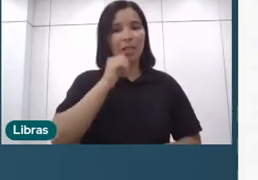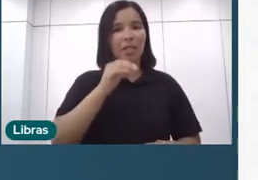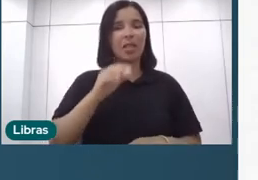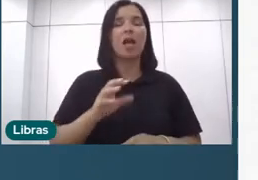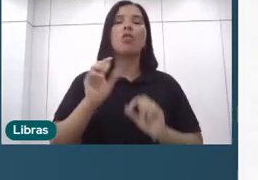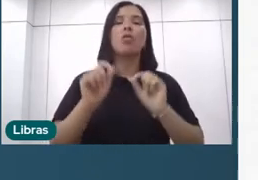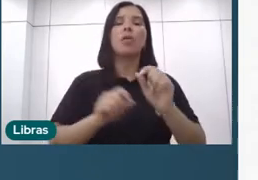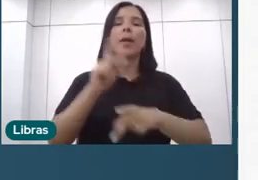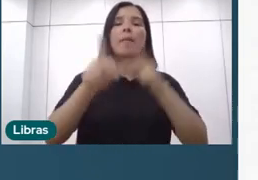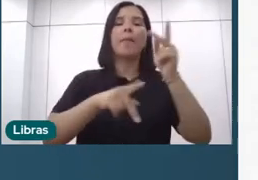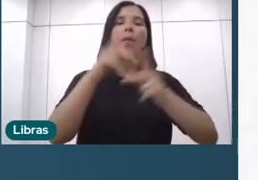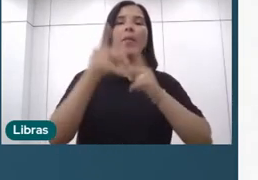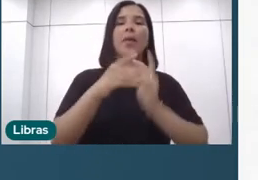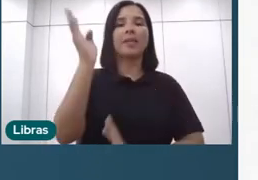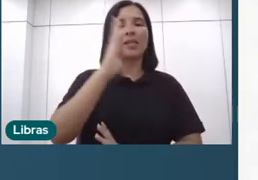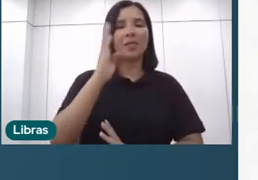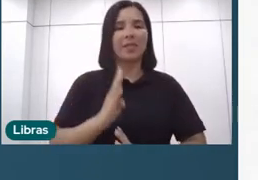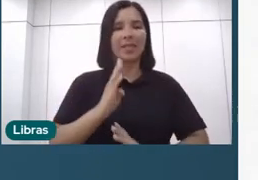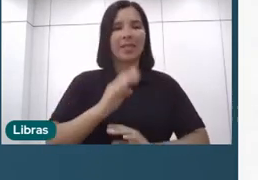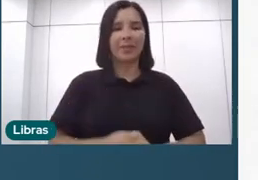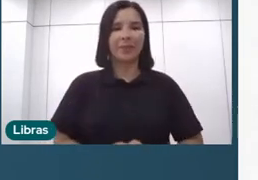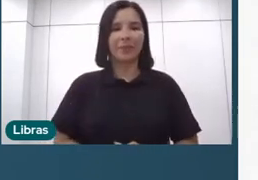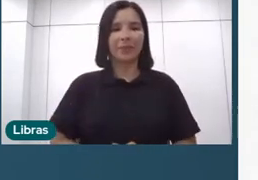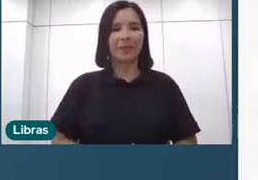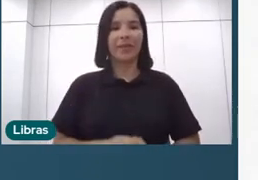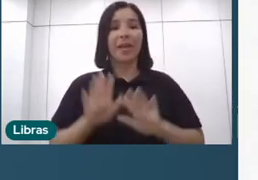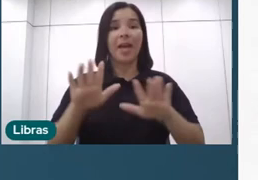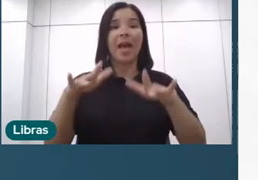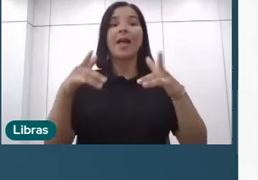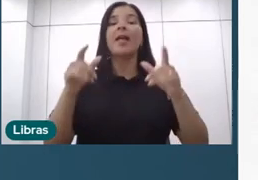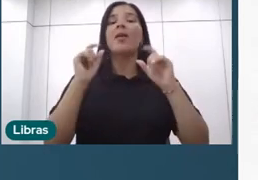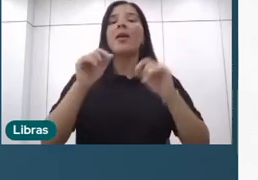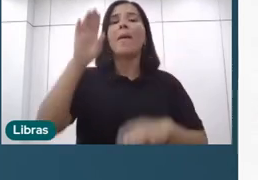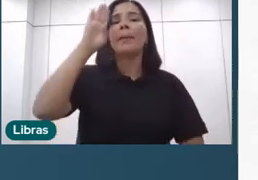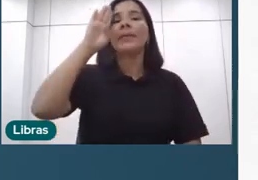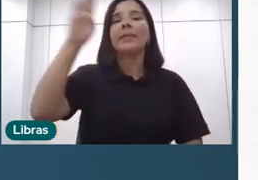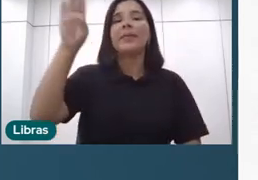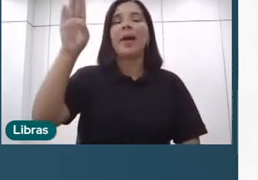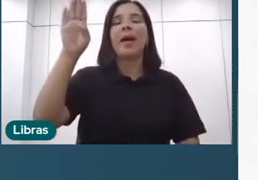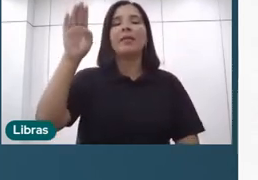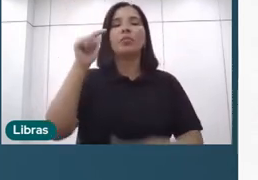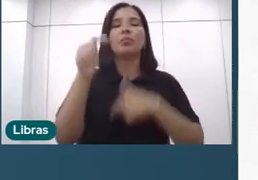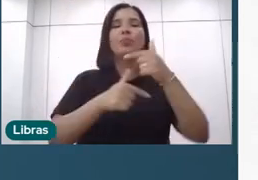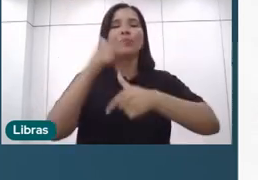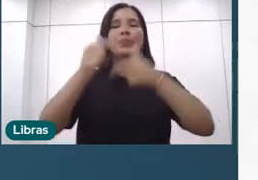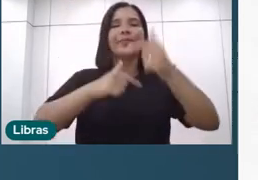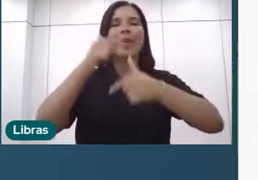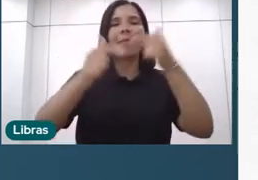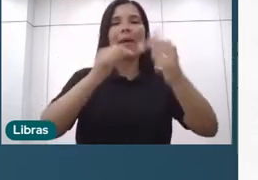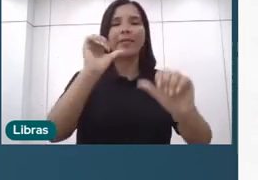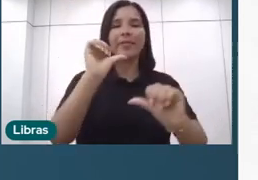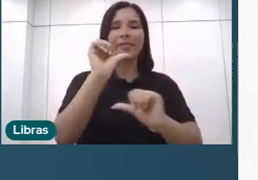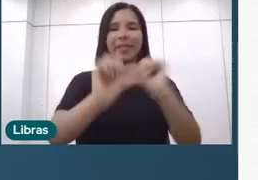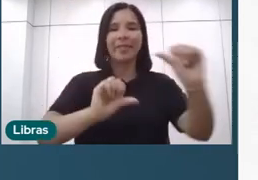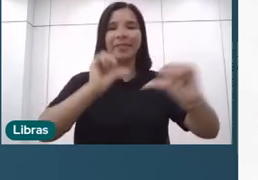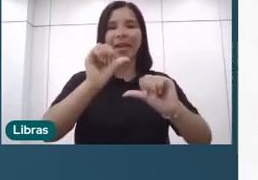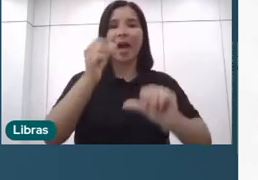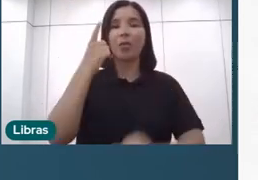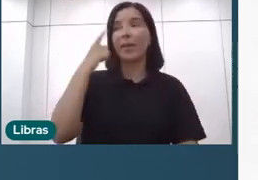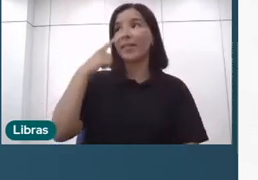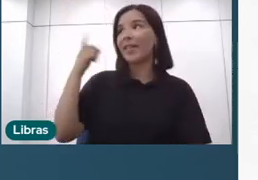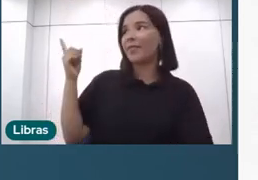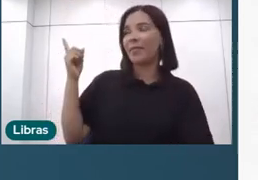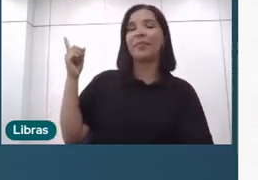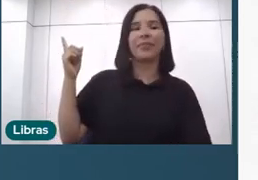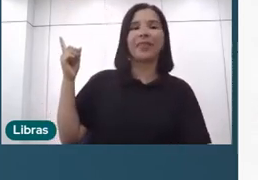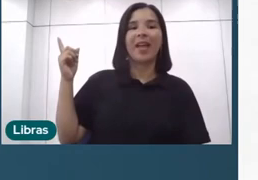brasileira, né? Então, aqui, quais são as principais carreiras, né, que mudaram, e ali dá para ver bem esse efeito, né?